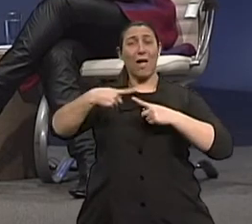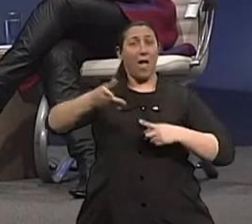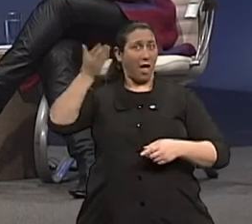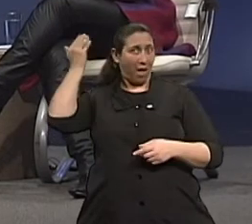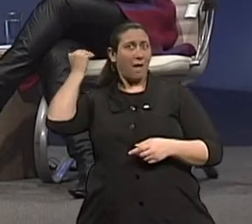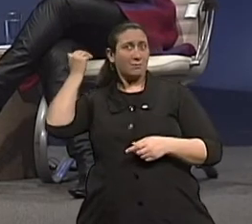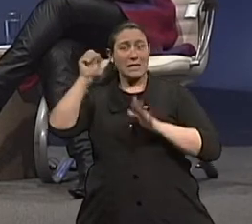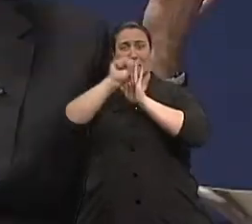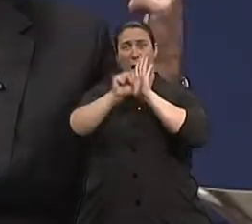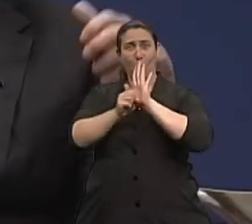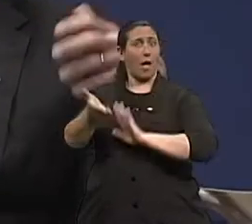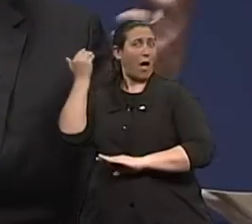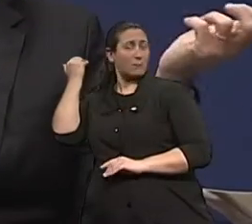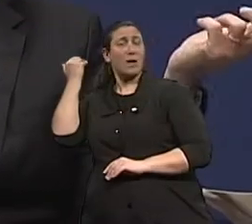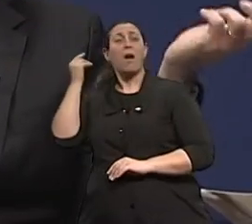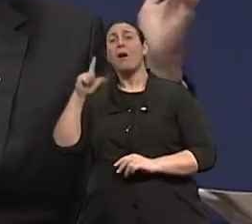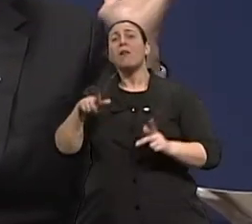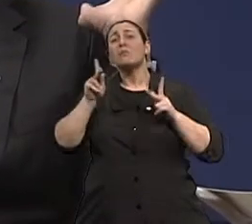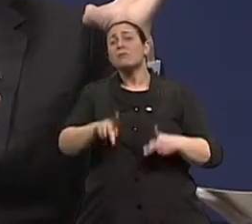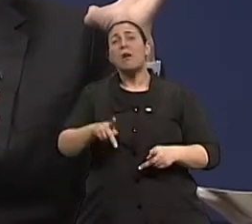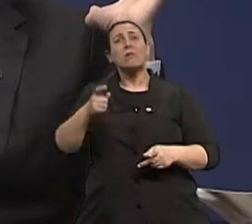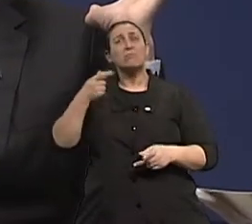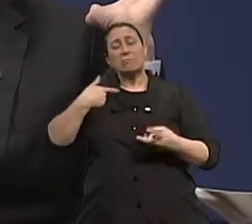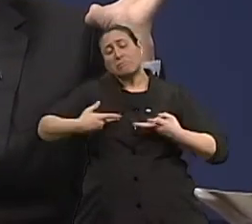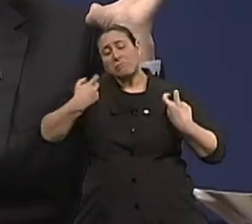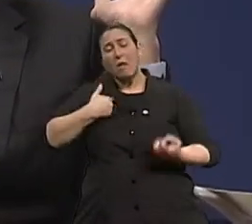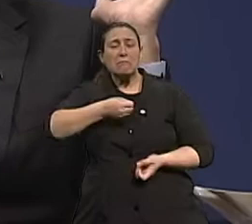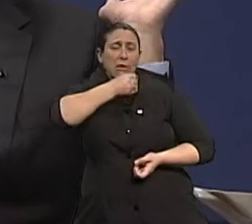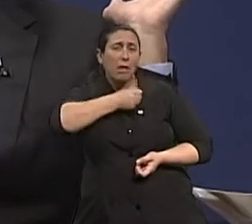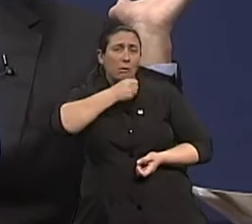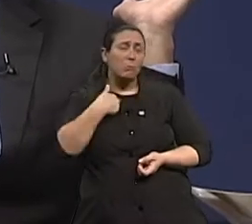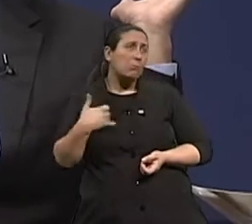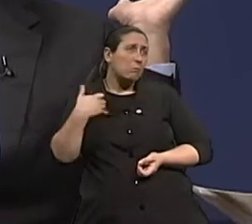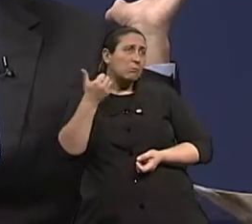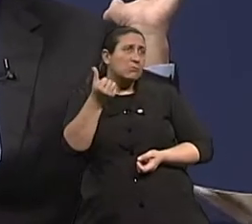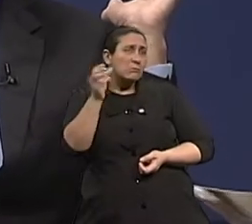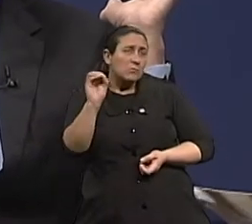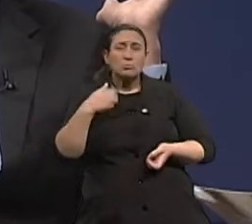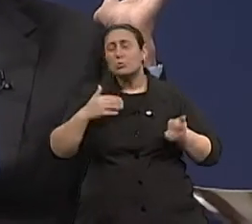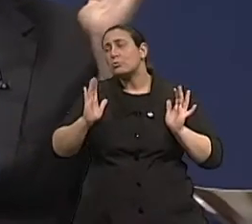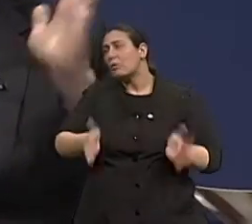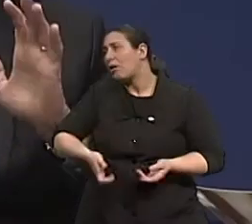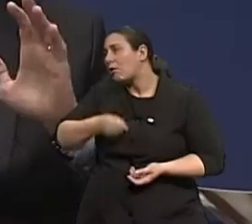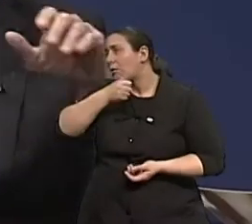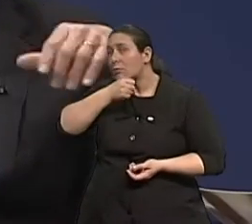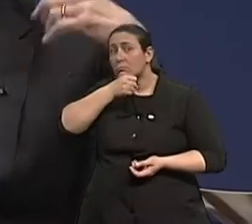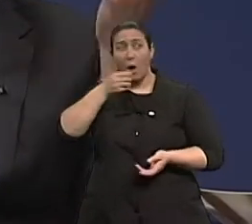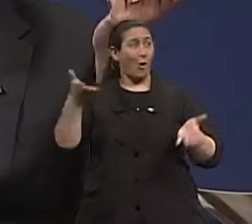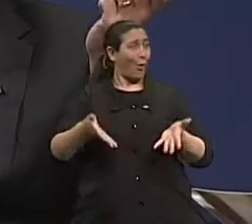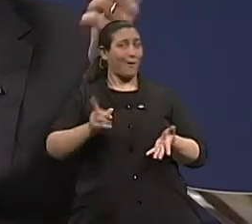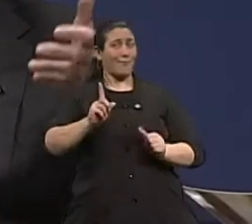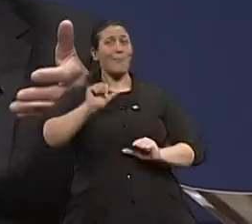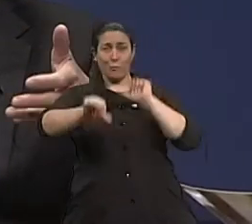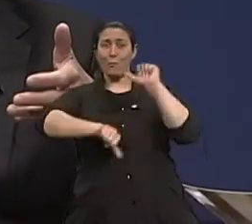passado era menor, as pessoas até podiam se sentir envelhecidas aos 60. Meu Deus do céu, aos 60, né? Agora, com essa